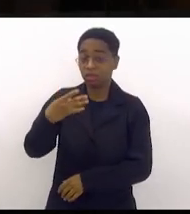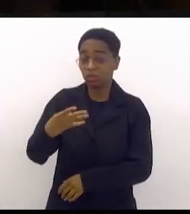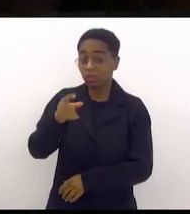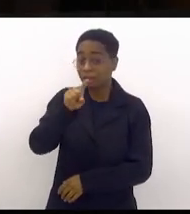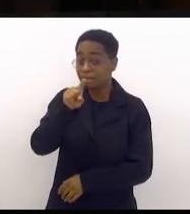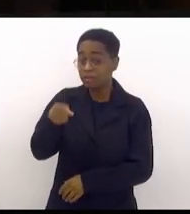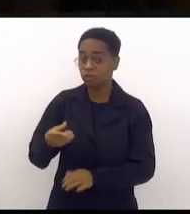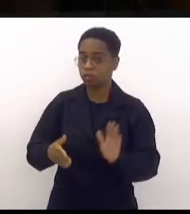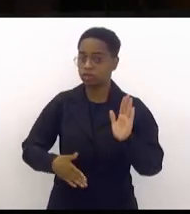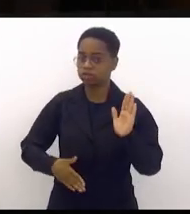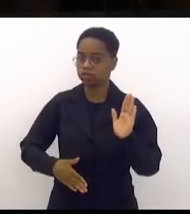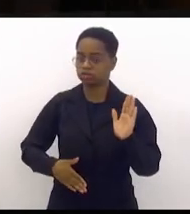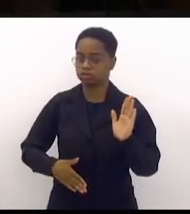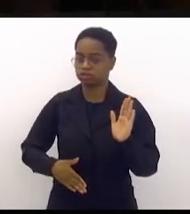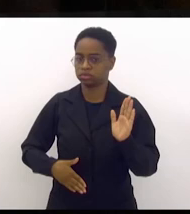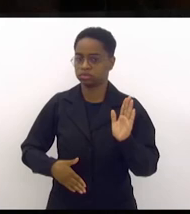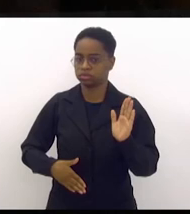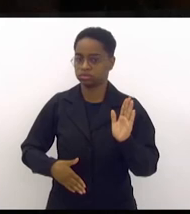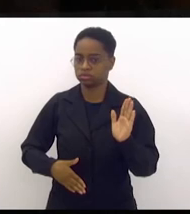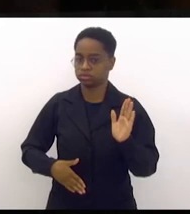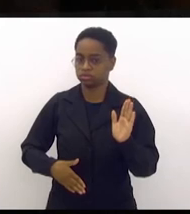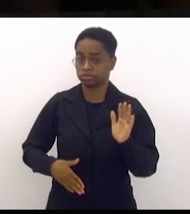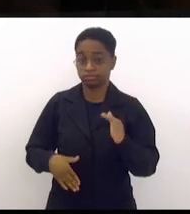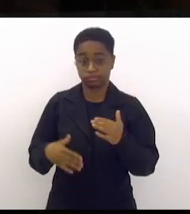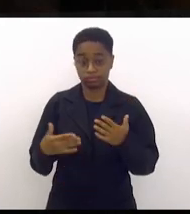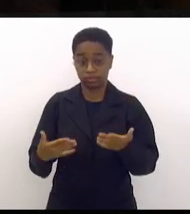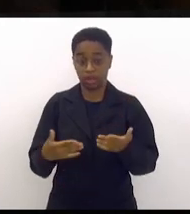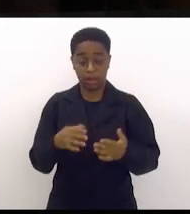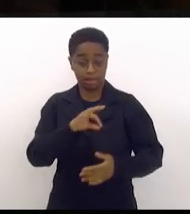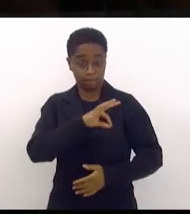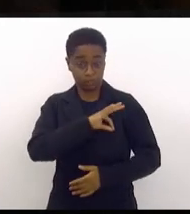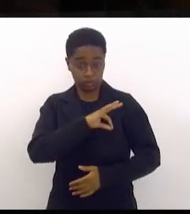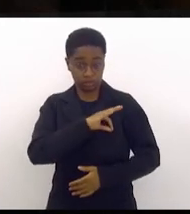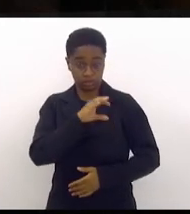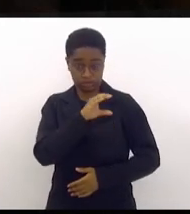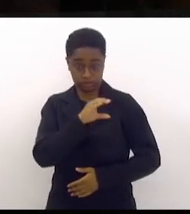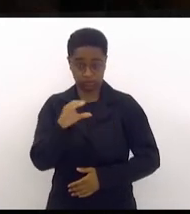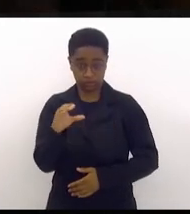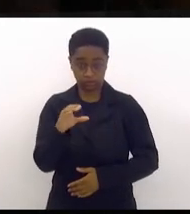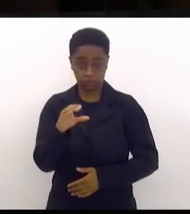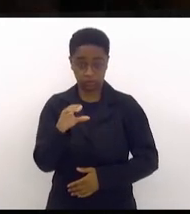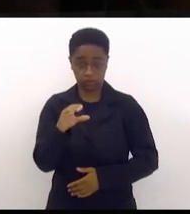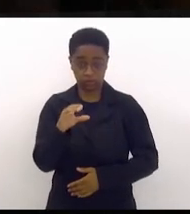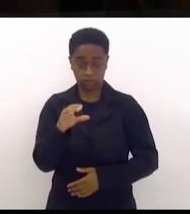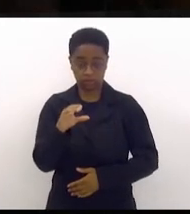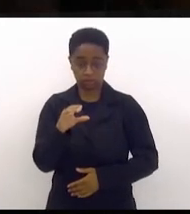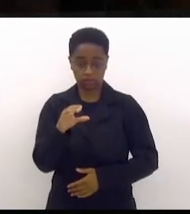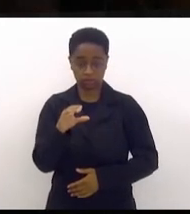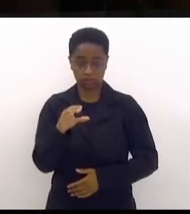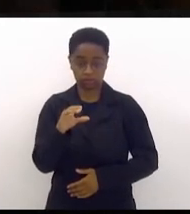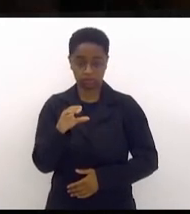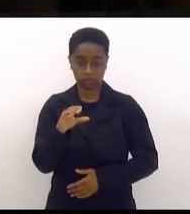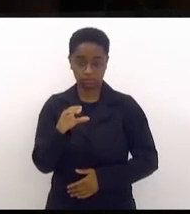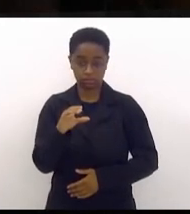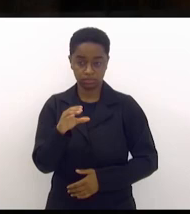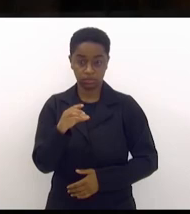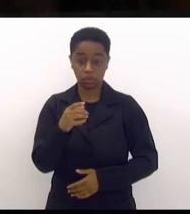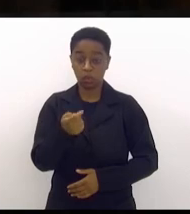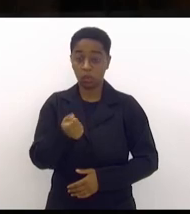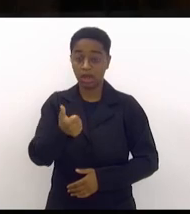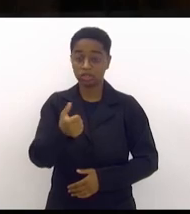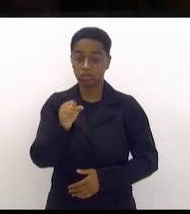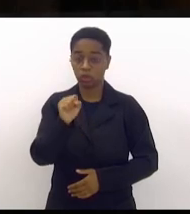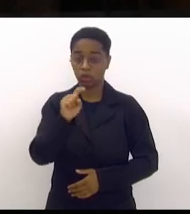bandidos. O efetivo da polícia civil é quase 8